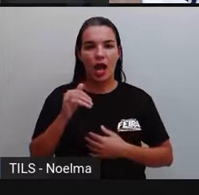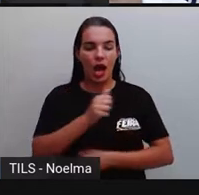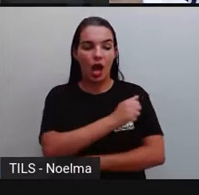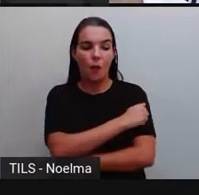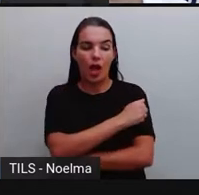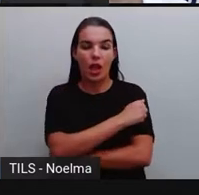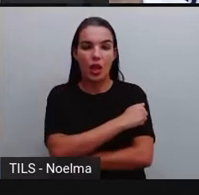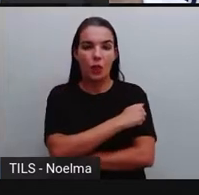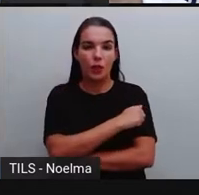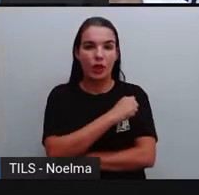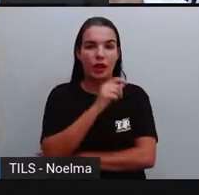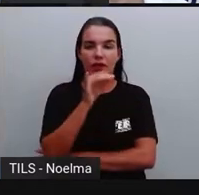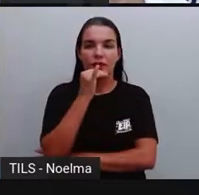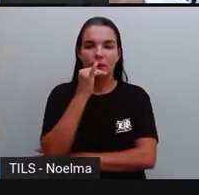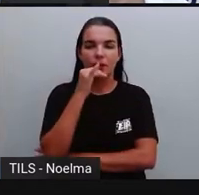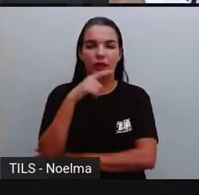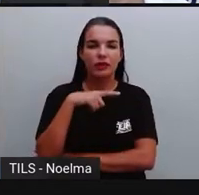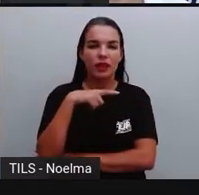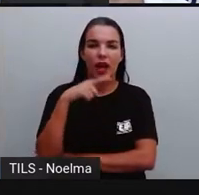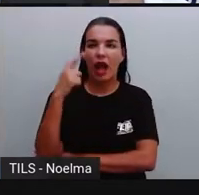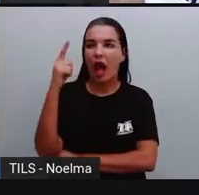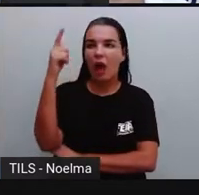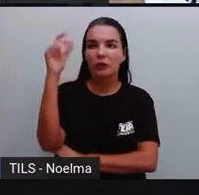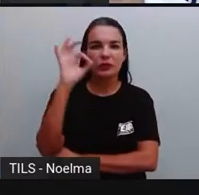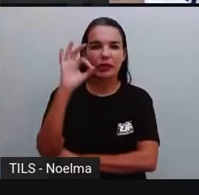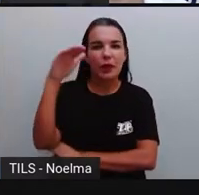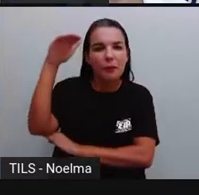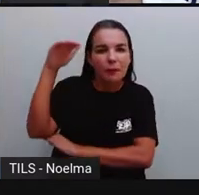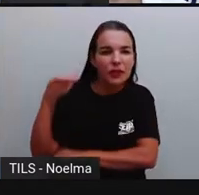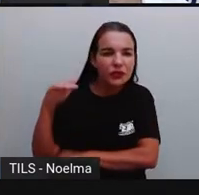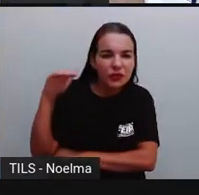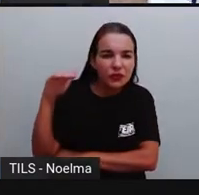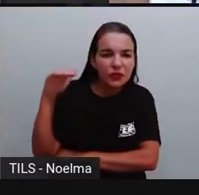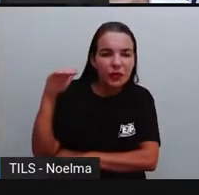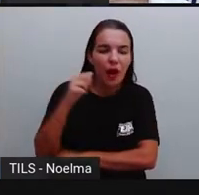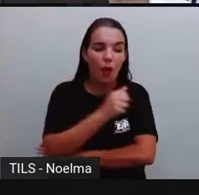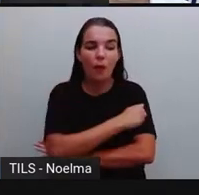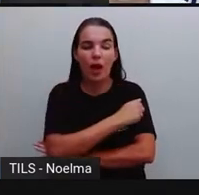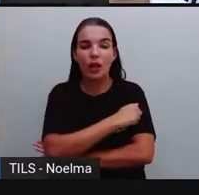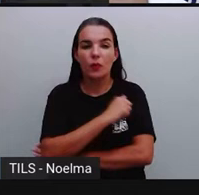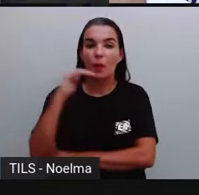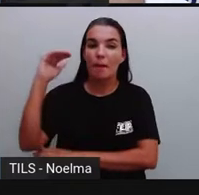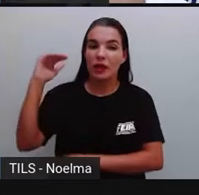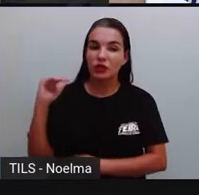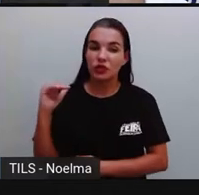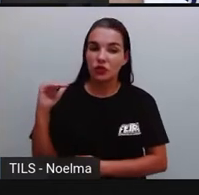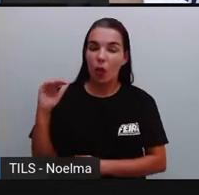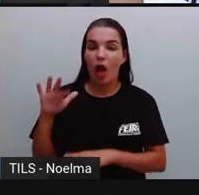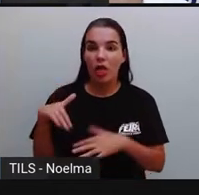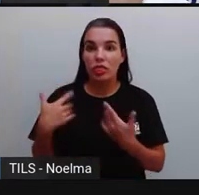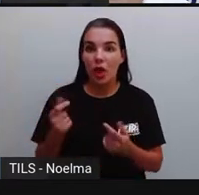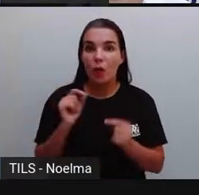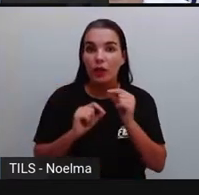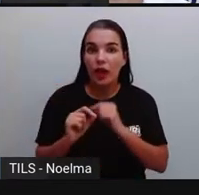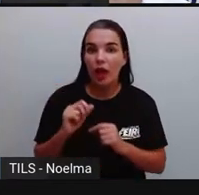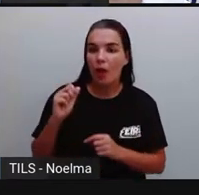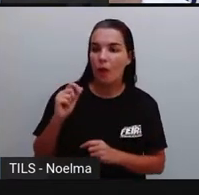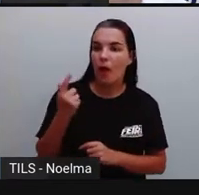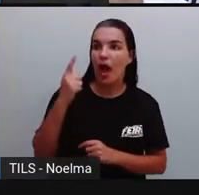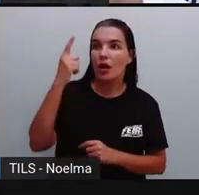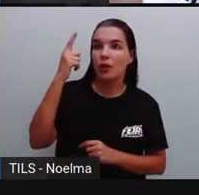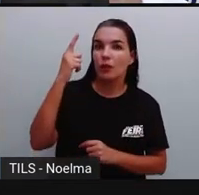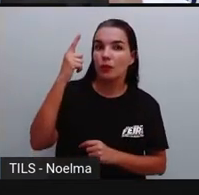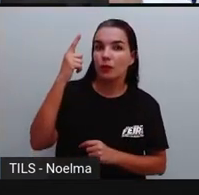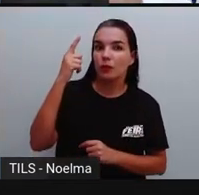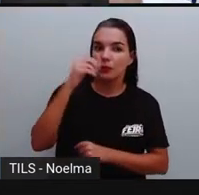estatura, né, grande, é um aluno que é menorzinho. Então, o aluno que é maior, que é